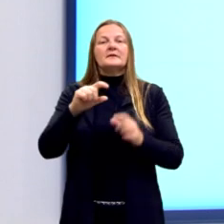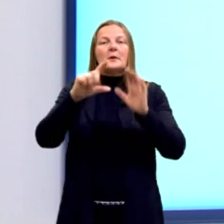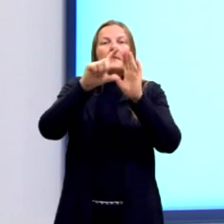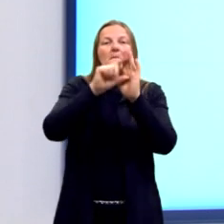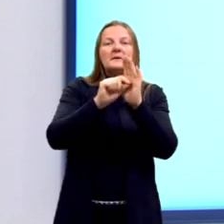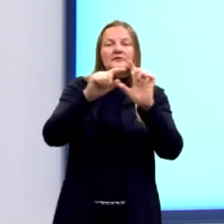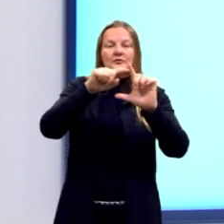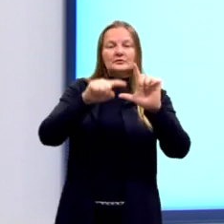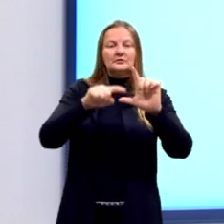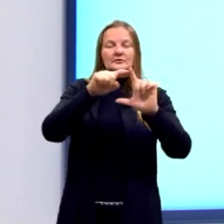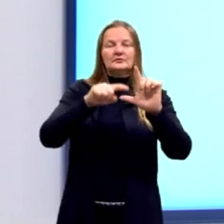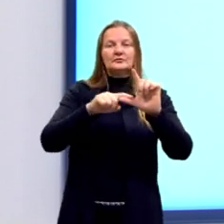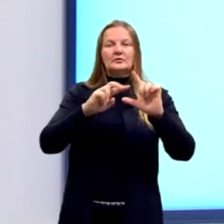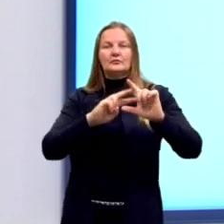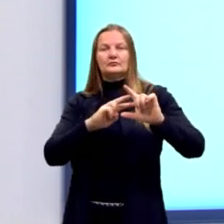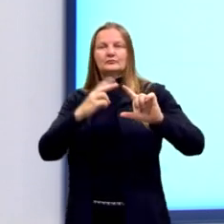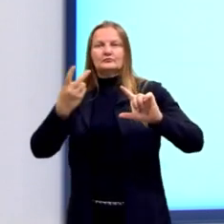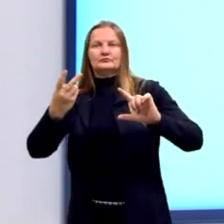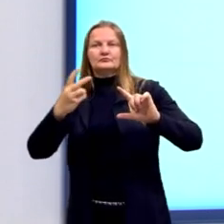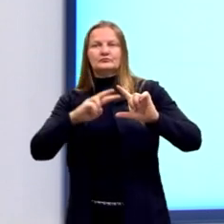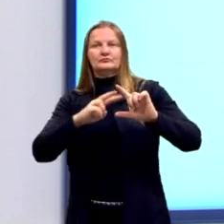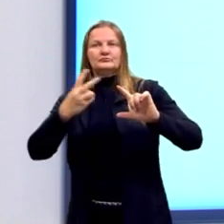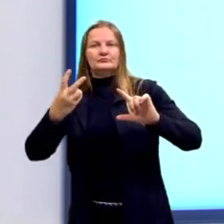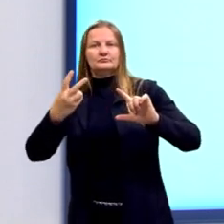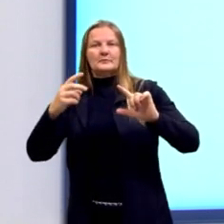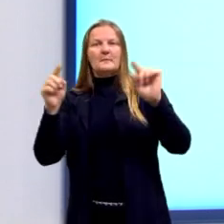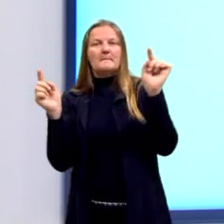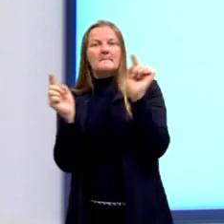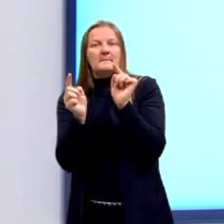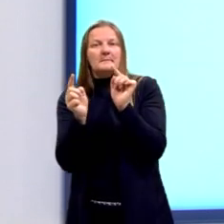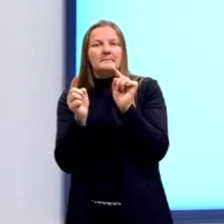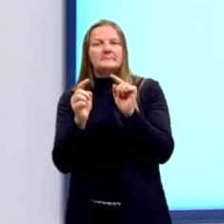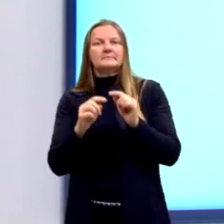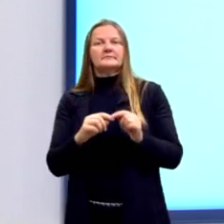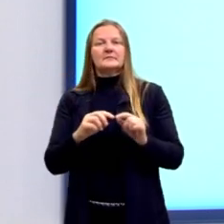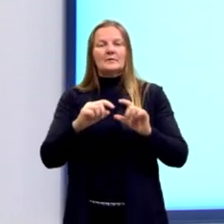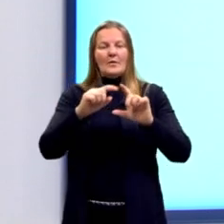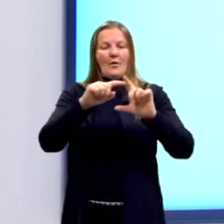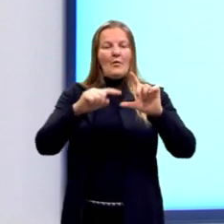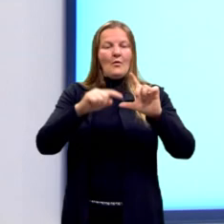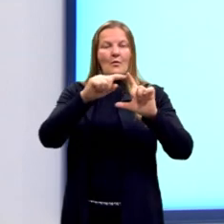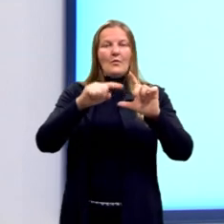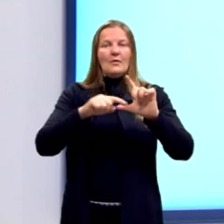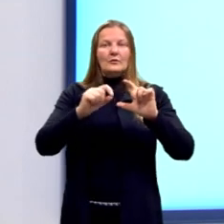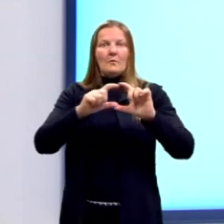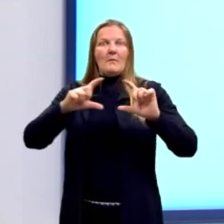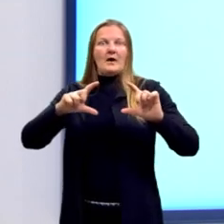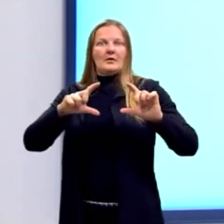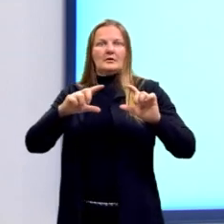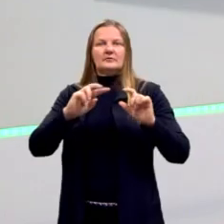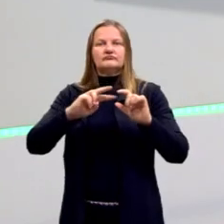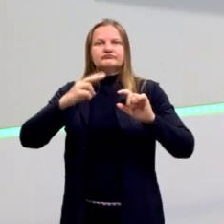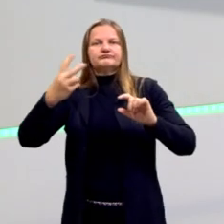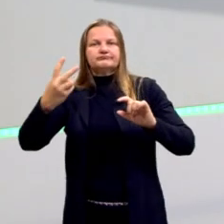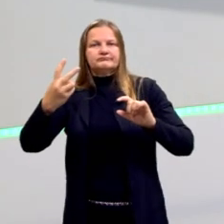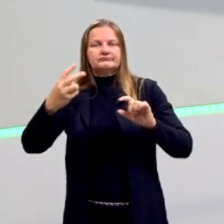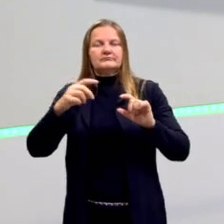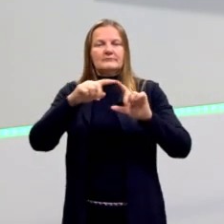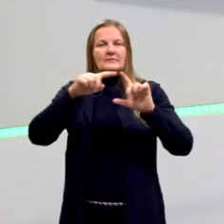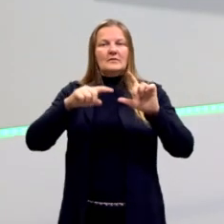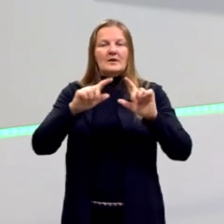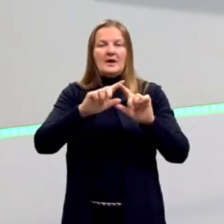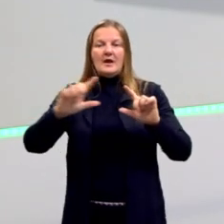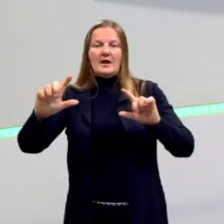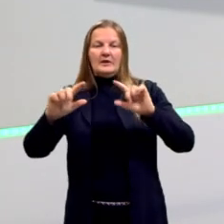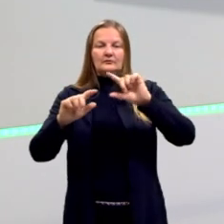ângulo fica oposto ao menor lado, ou ainda, o maior ângulo fica oposto ao maior lado. Portanto, aqui nós